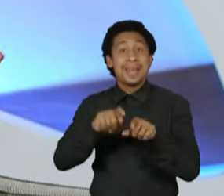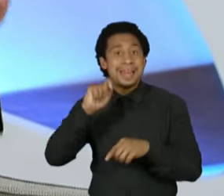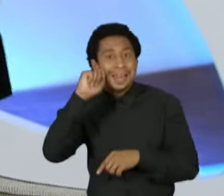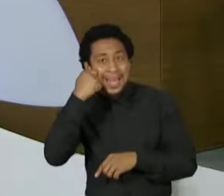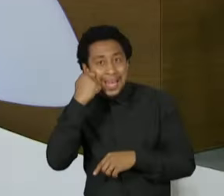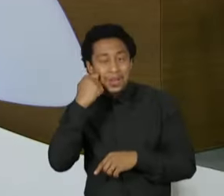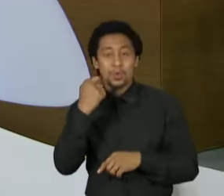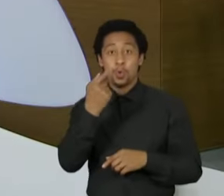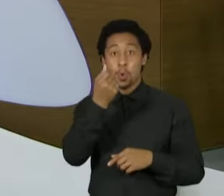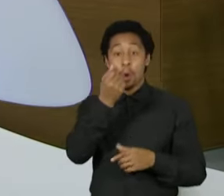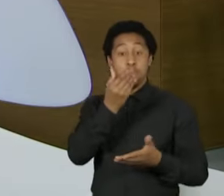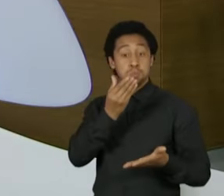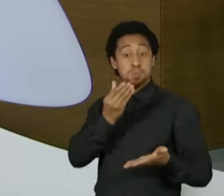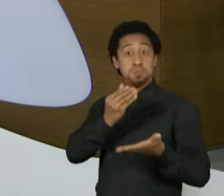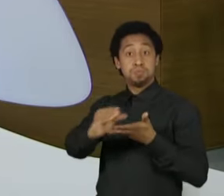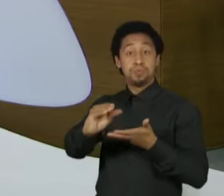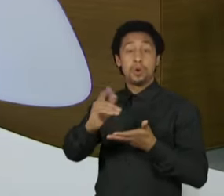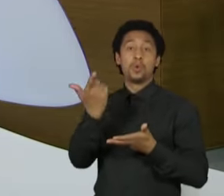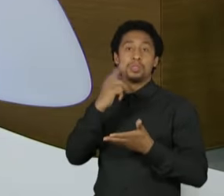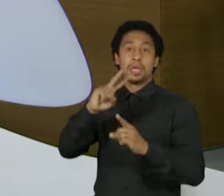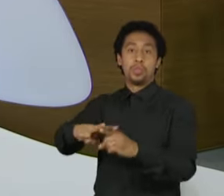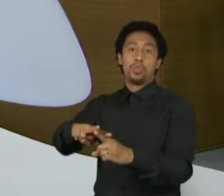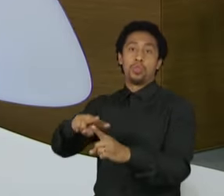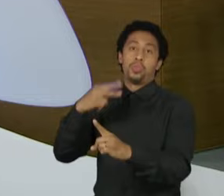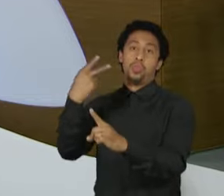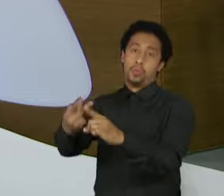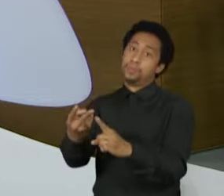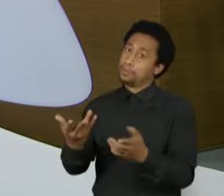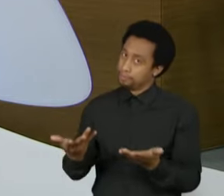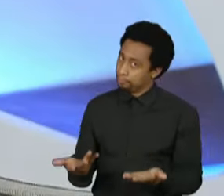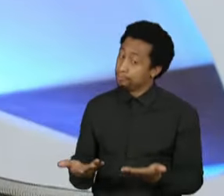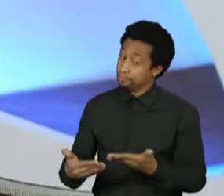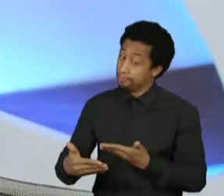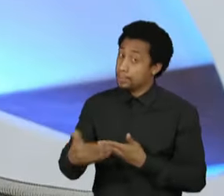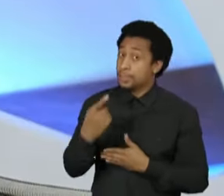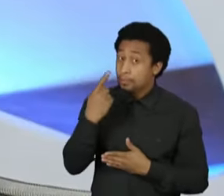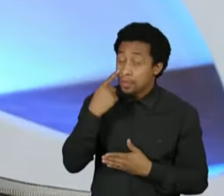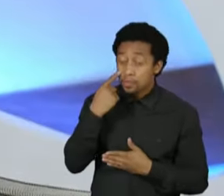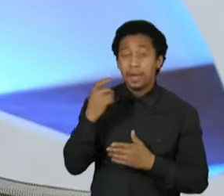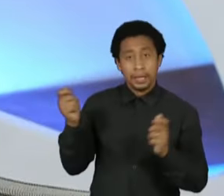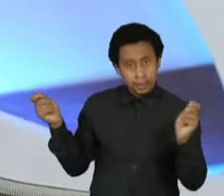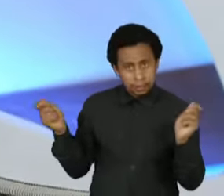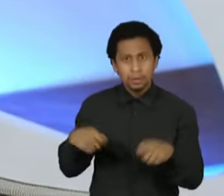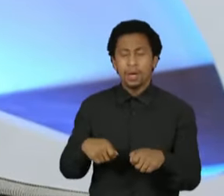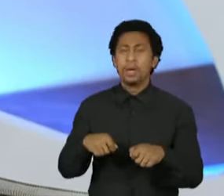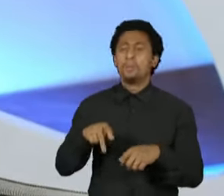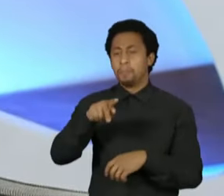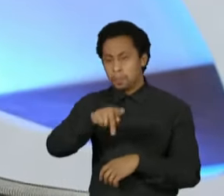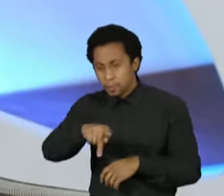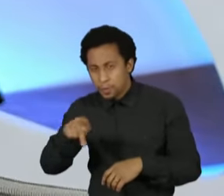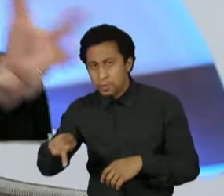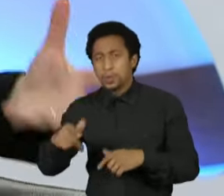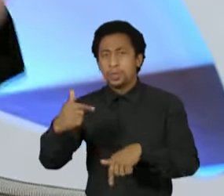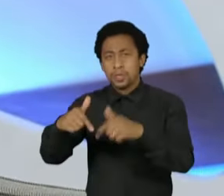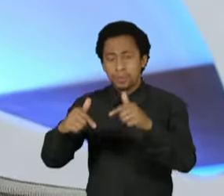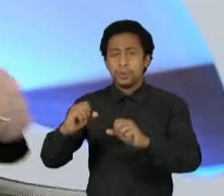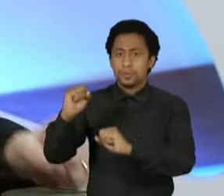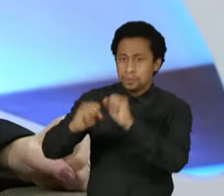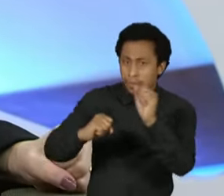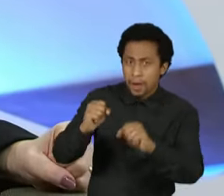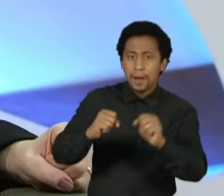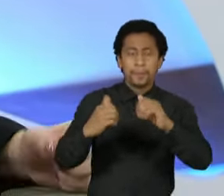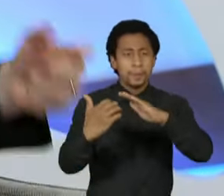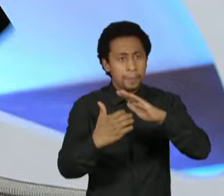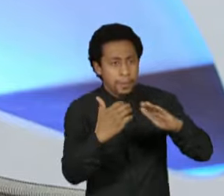forma da gente buscar negros competitivos, no chão das fábricas, professores, diretores de escolas, servidores públicos, empresários, para que